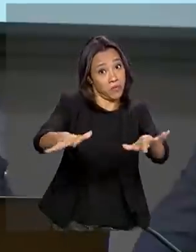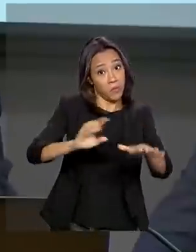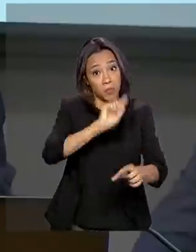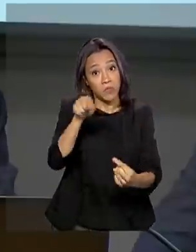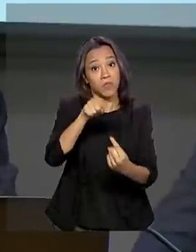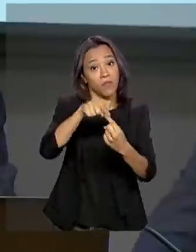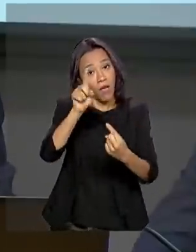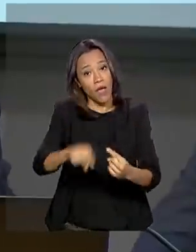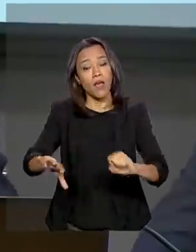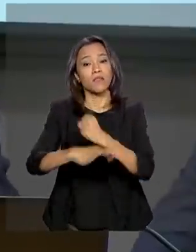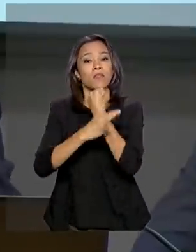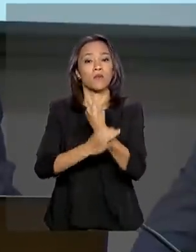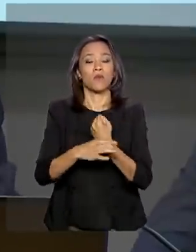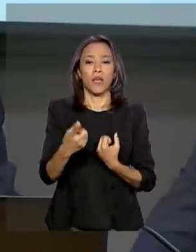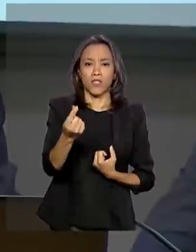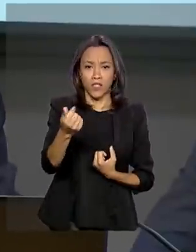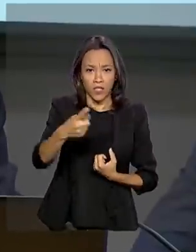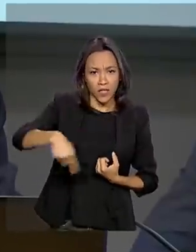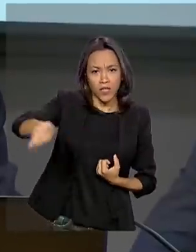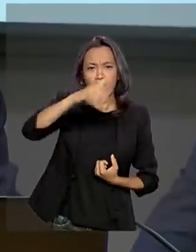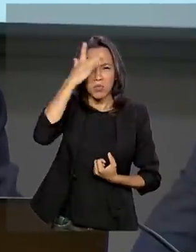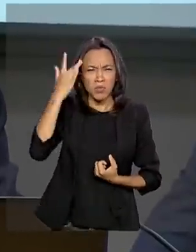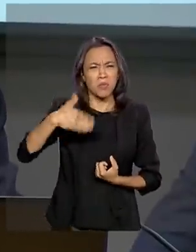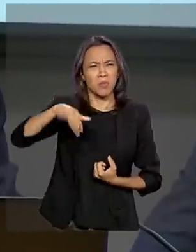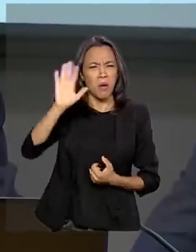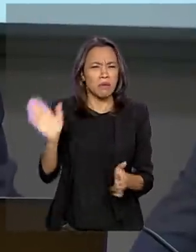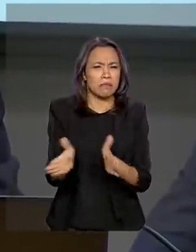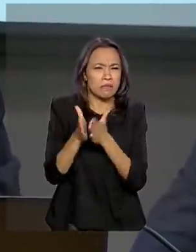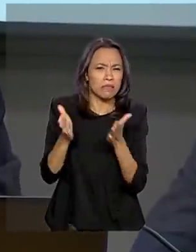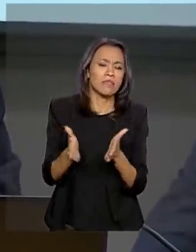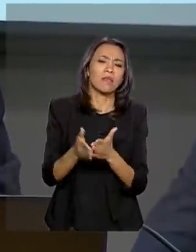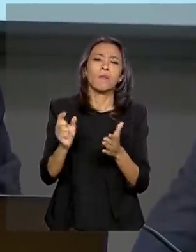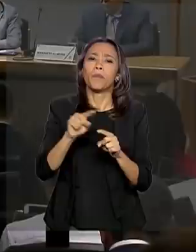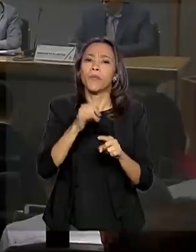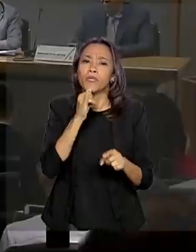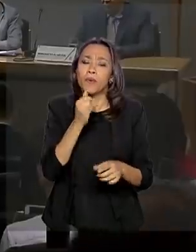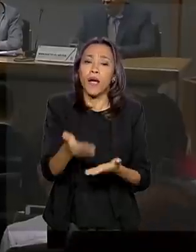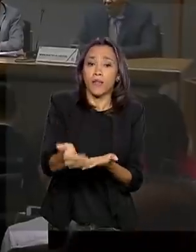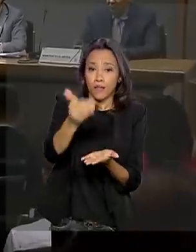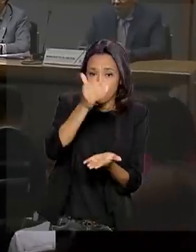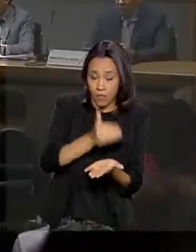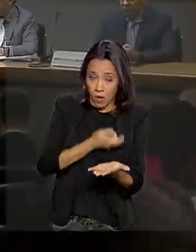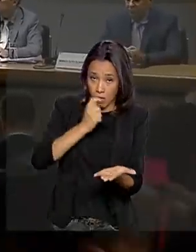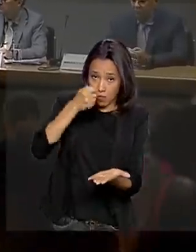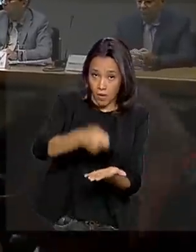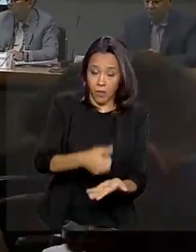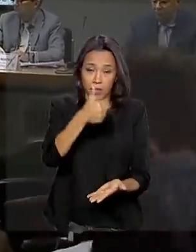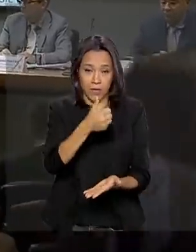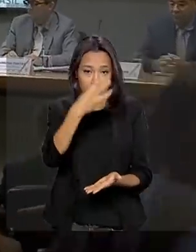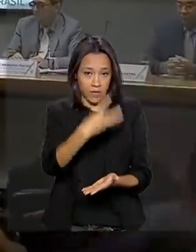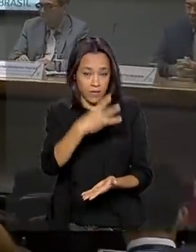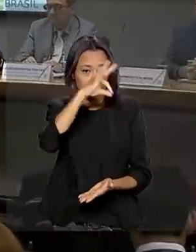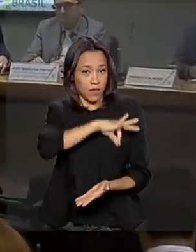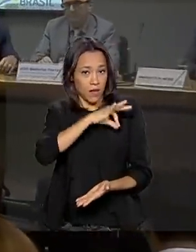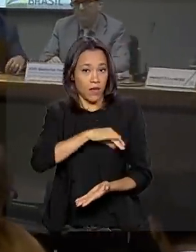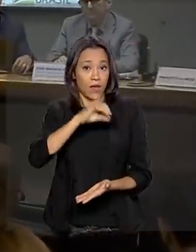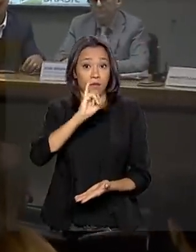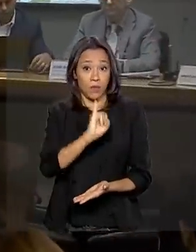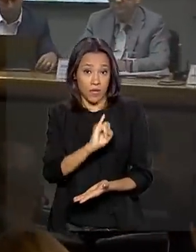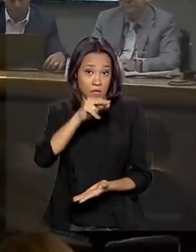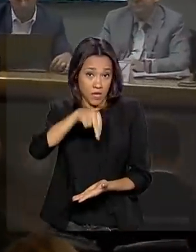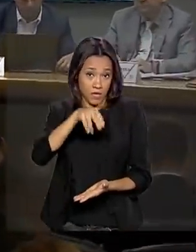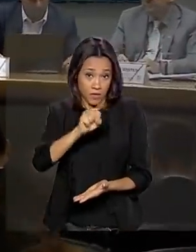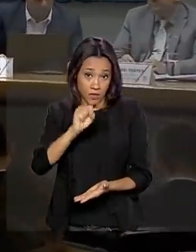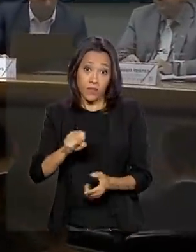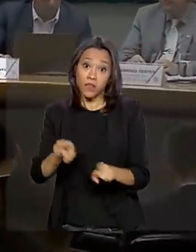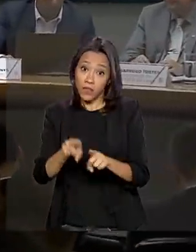garantir dinheiro para a população mais vulnerável, como antecipação da segunda parcela do 13º do INSS e incluir